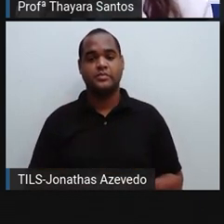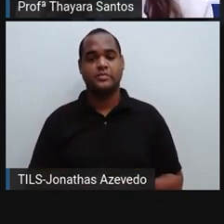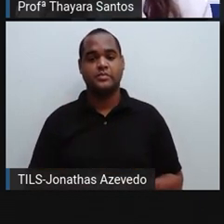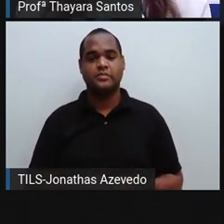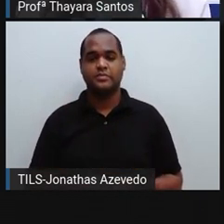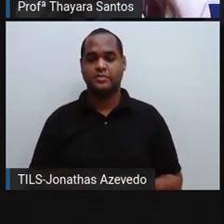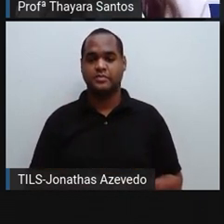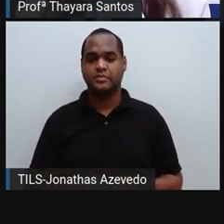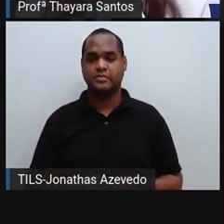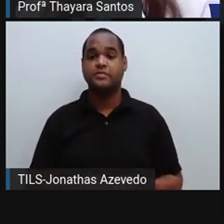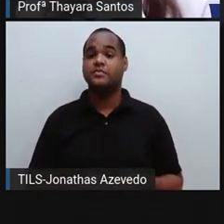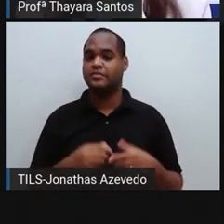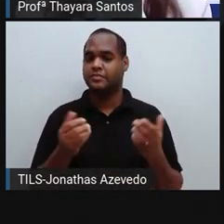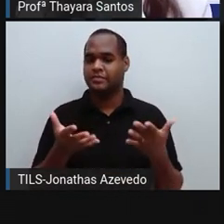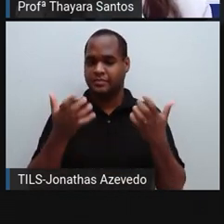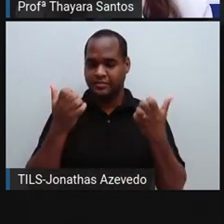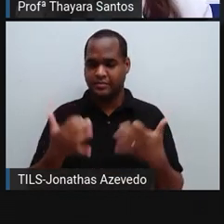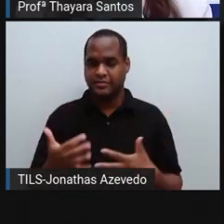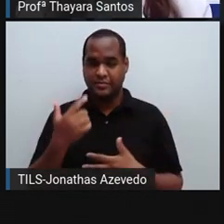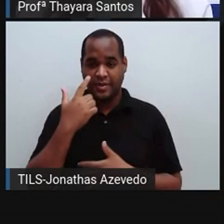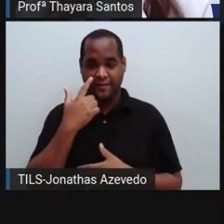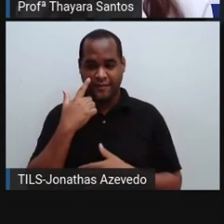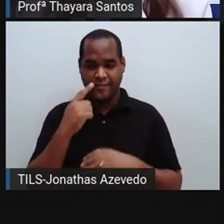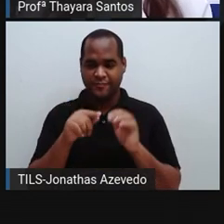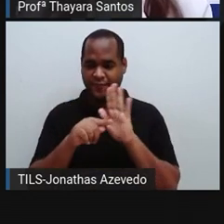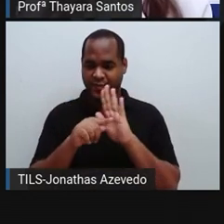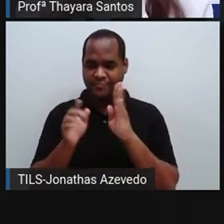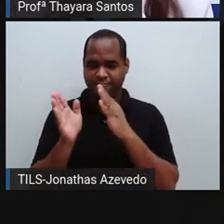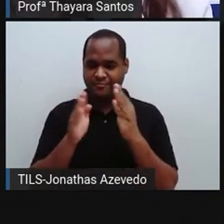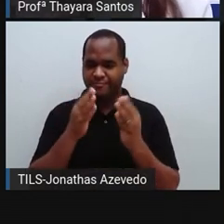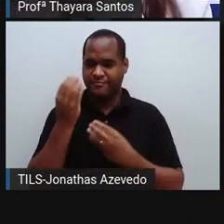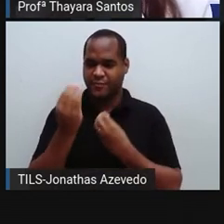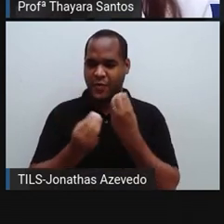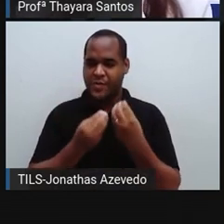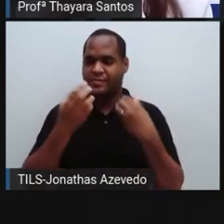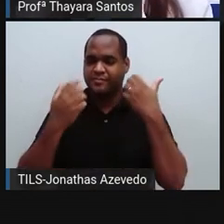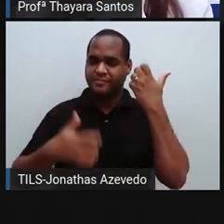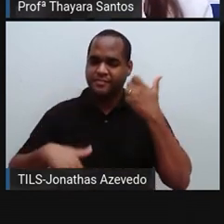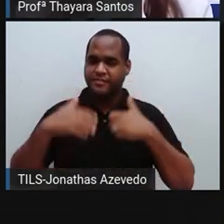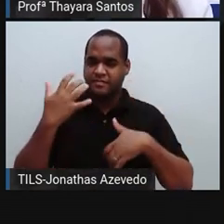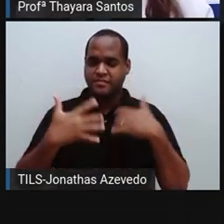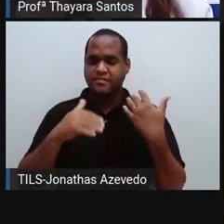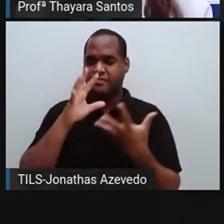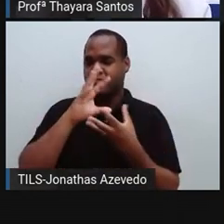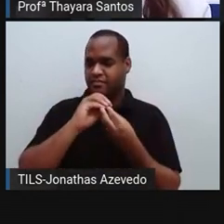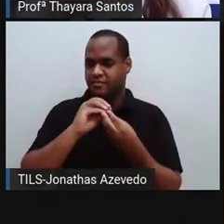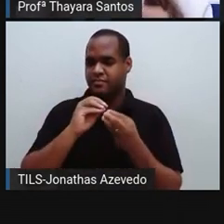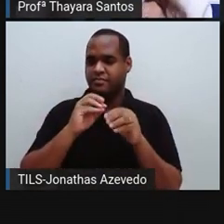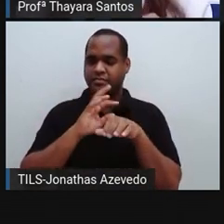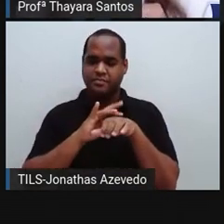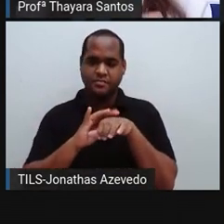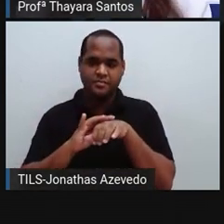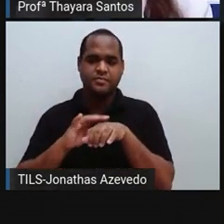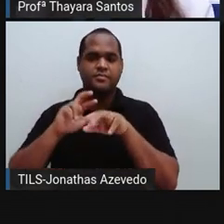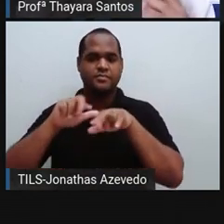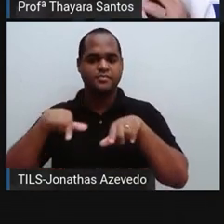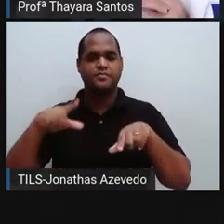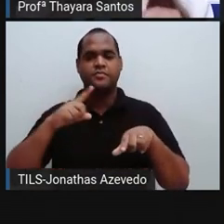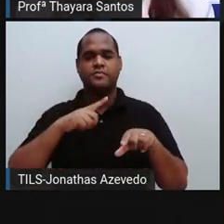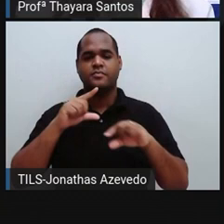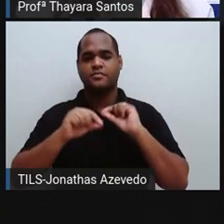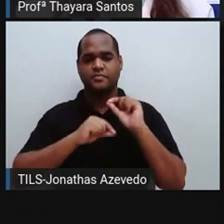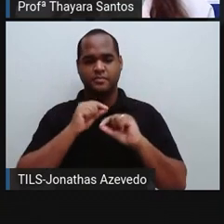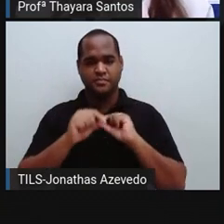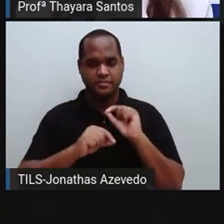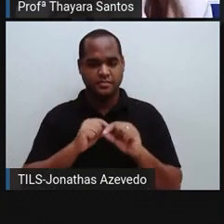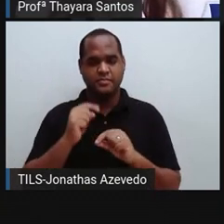Agora, a gente vai ver um videozinho com um resumo sobre essas doenças. Na verdade, ele vai estar explicando bem qual